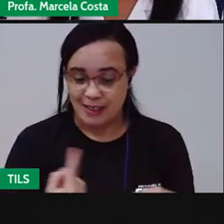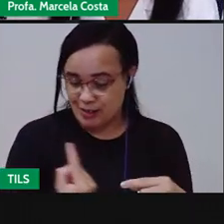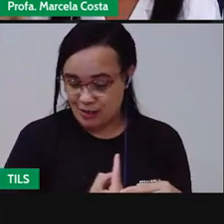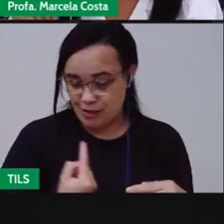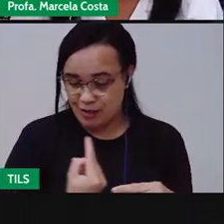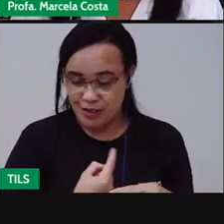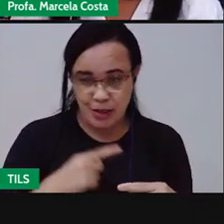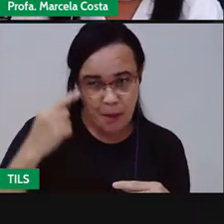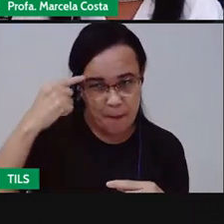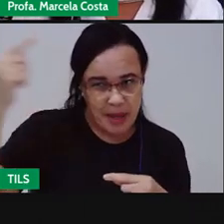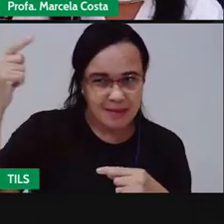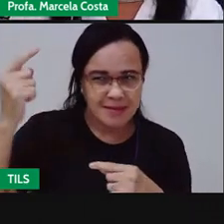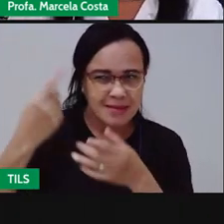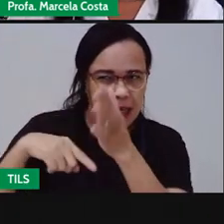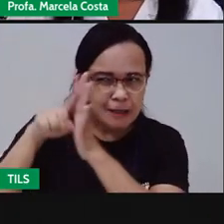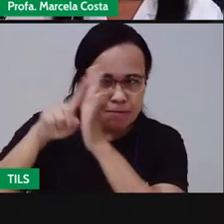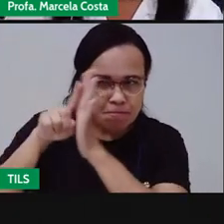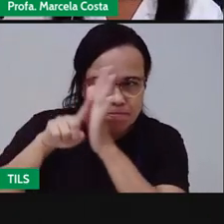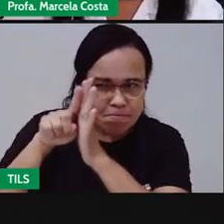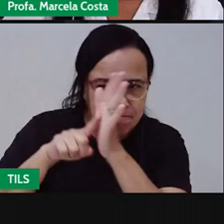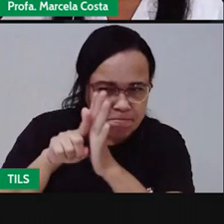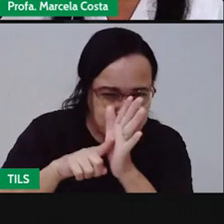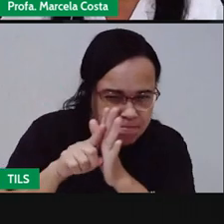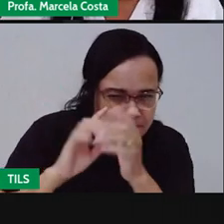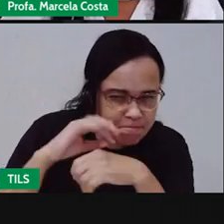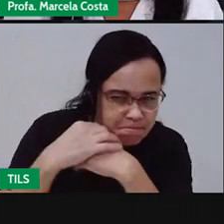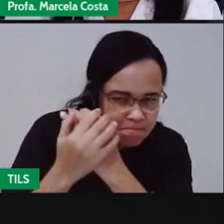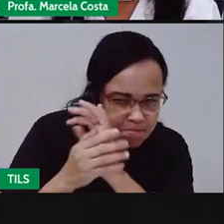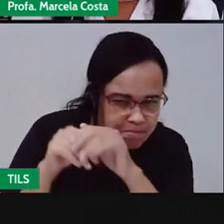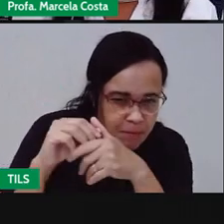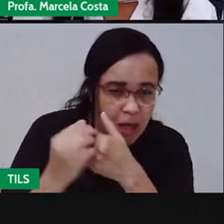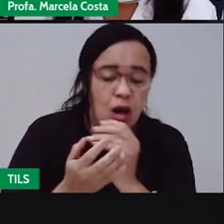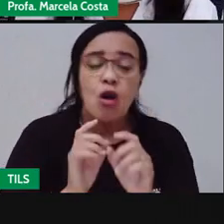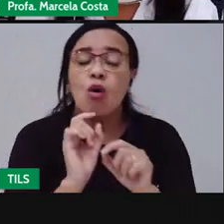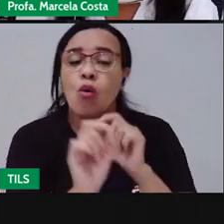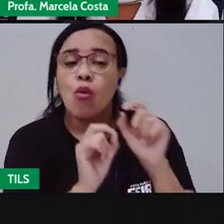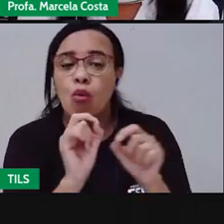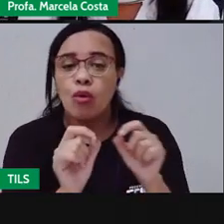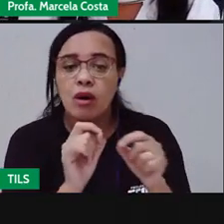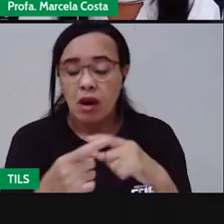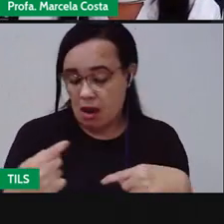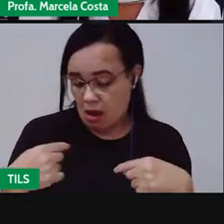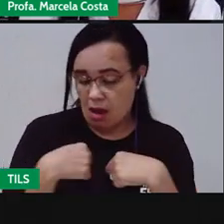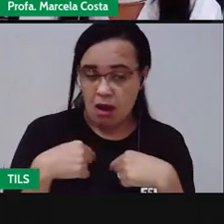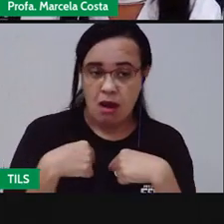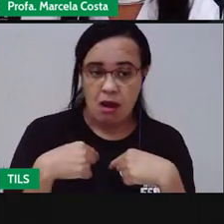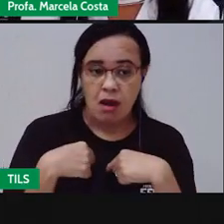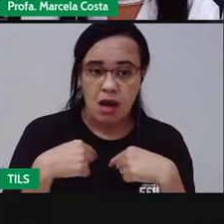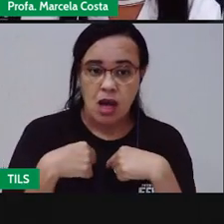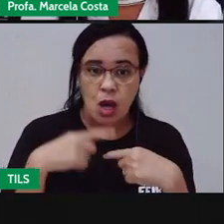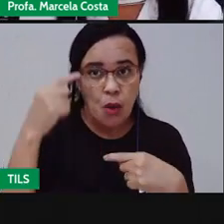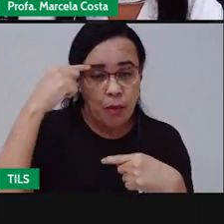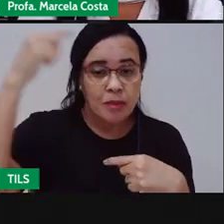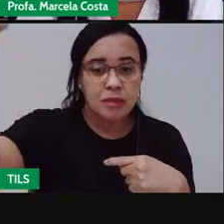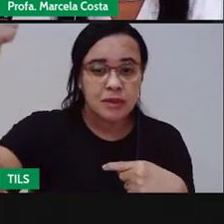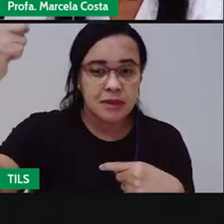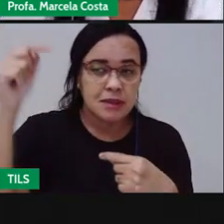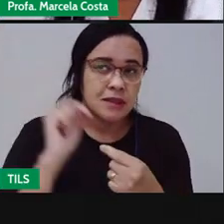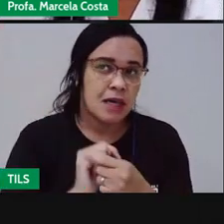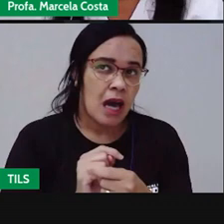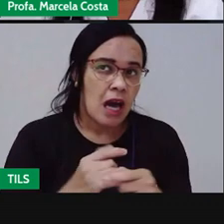para solucionar as soluções domésticas que apresentam perigo para as crianças. Você vai